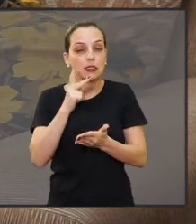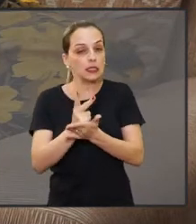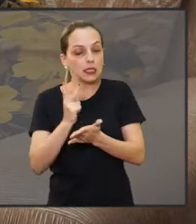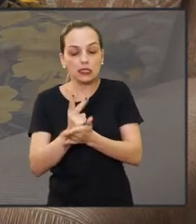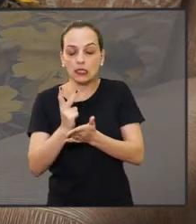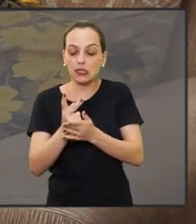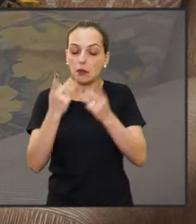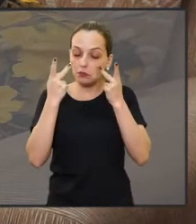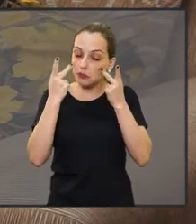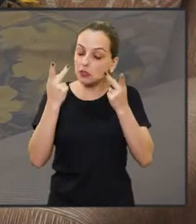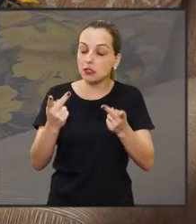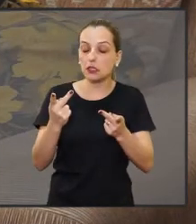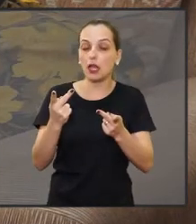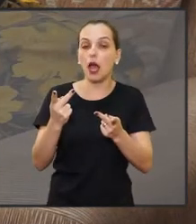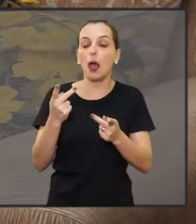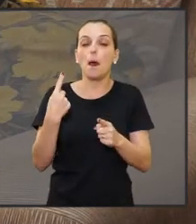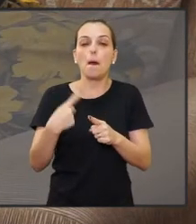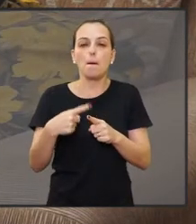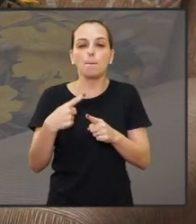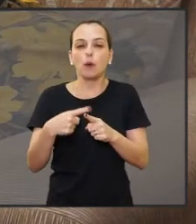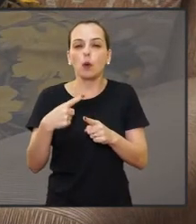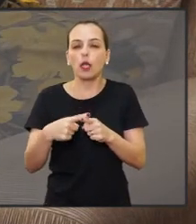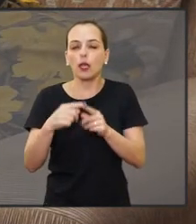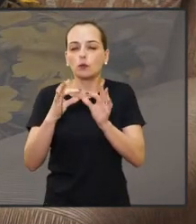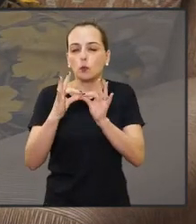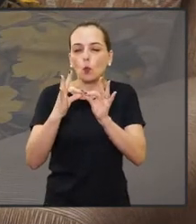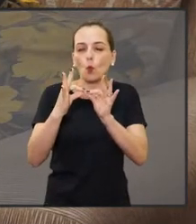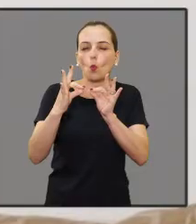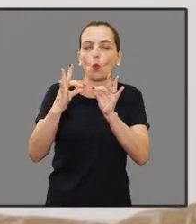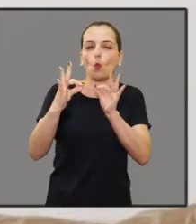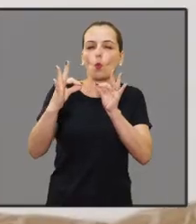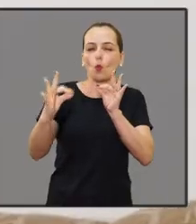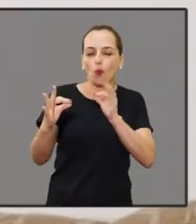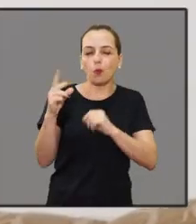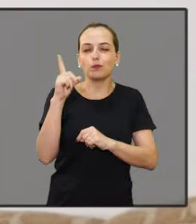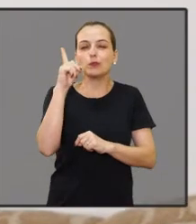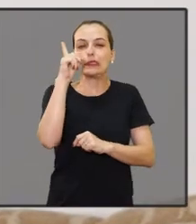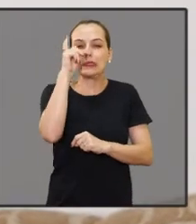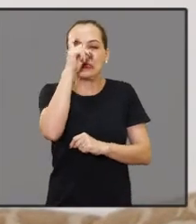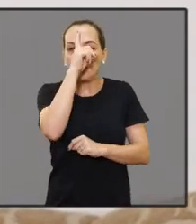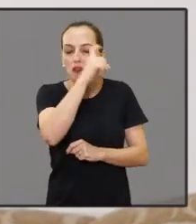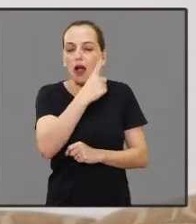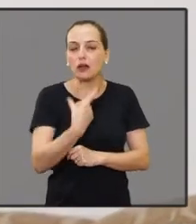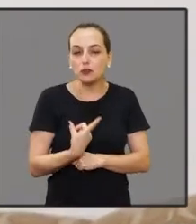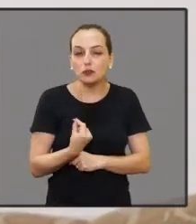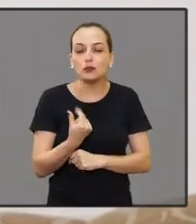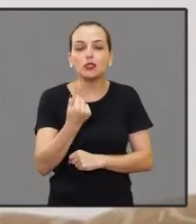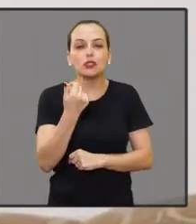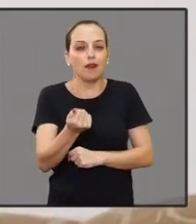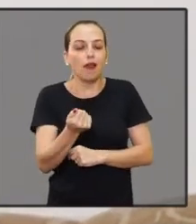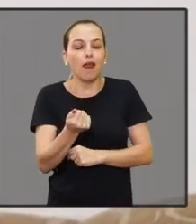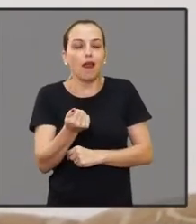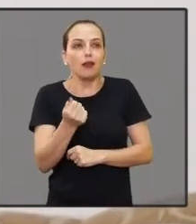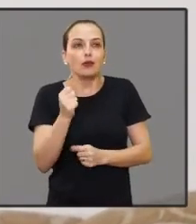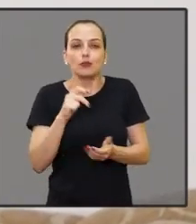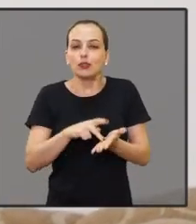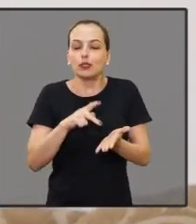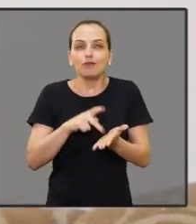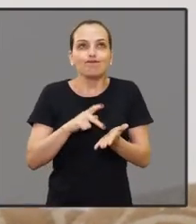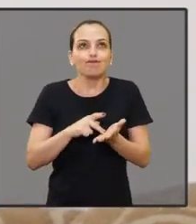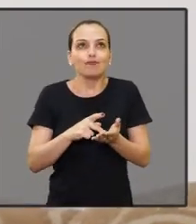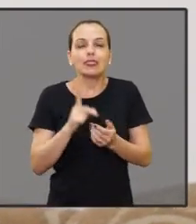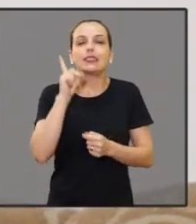vez por mês também no CR, tanto no CR como no Pirajuí, porque a distância, a dificuldade, o dinheiro que